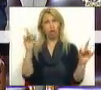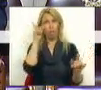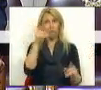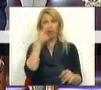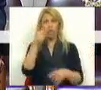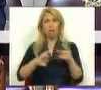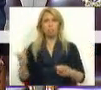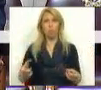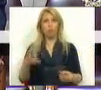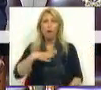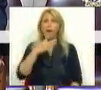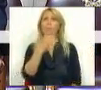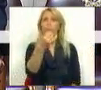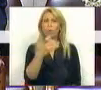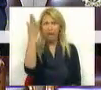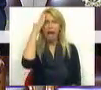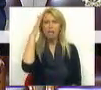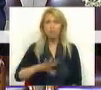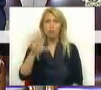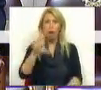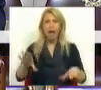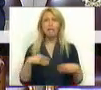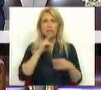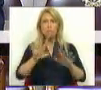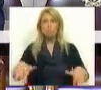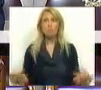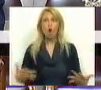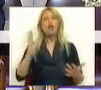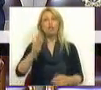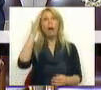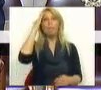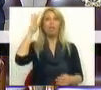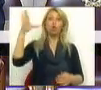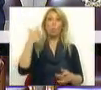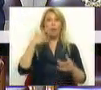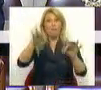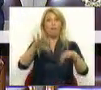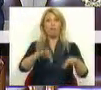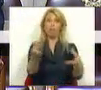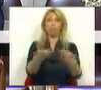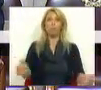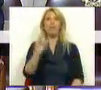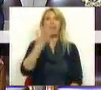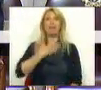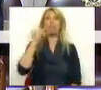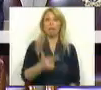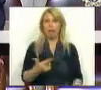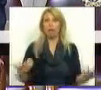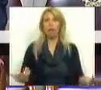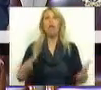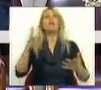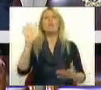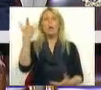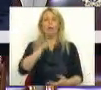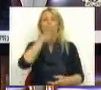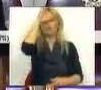considera isto aceitável, se esta situação estava prevista quando foi o desmantelamento do IDT e como é que o Sr. Ministro pensa resolver este problema.